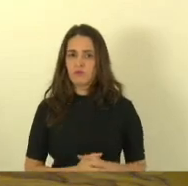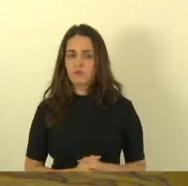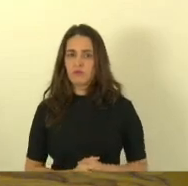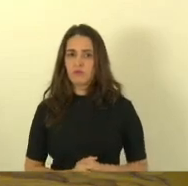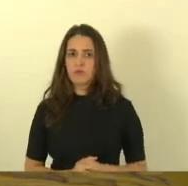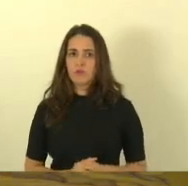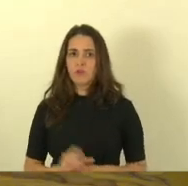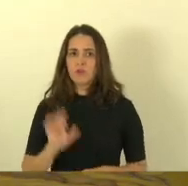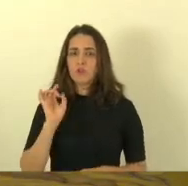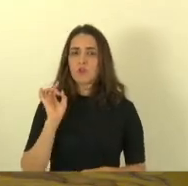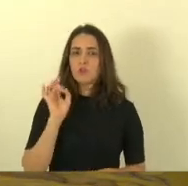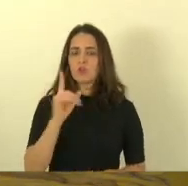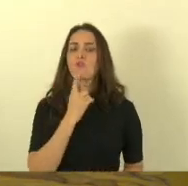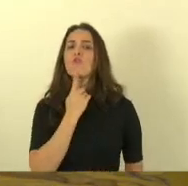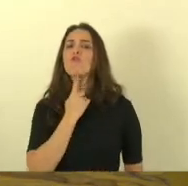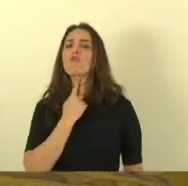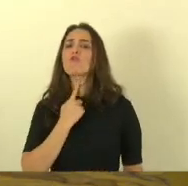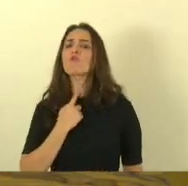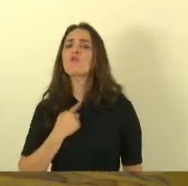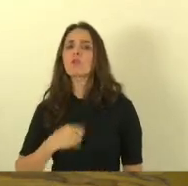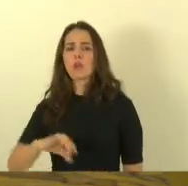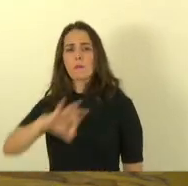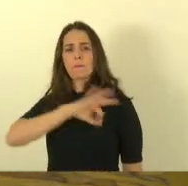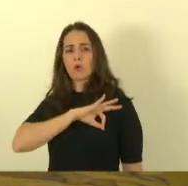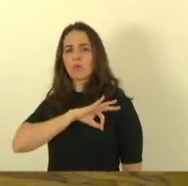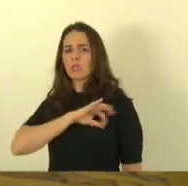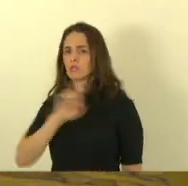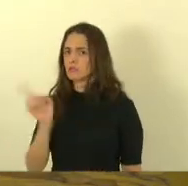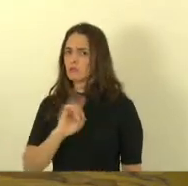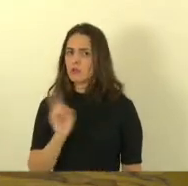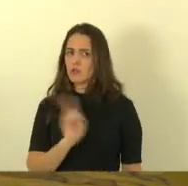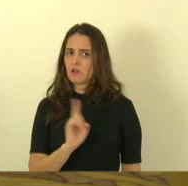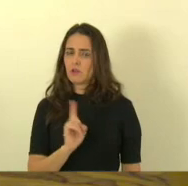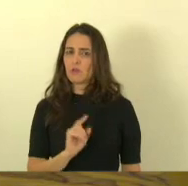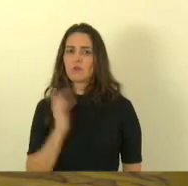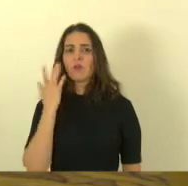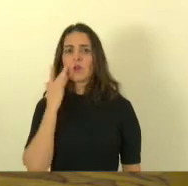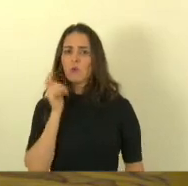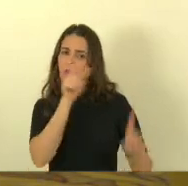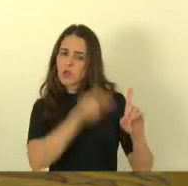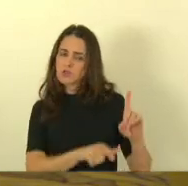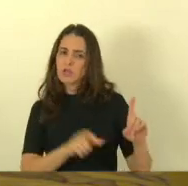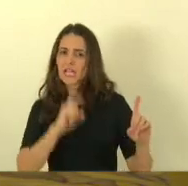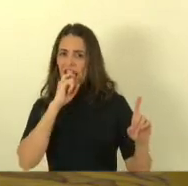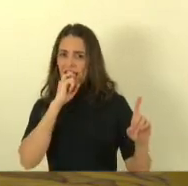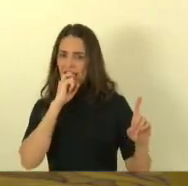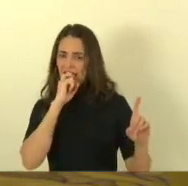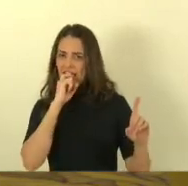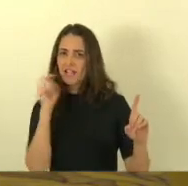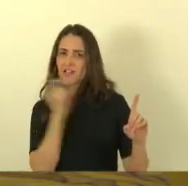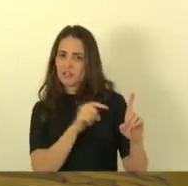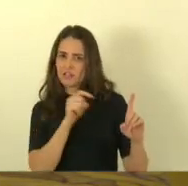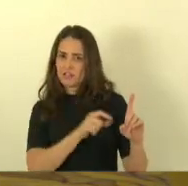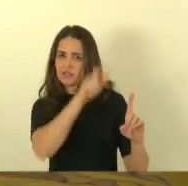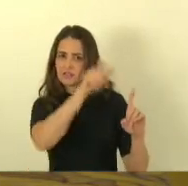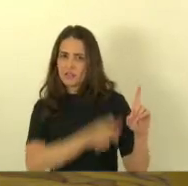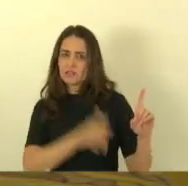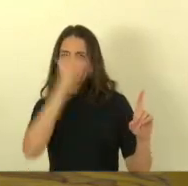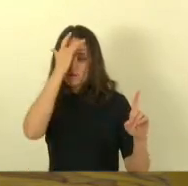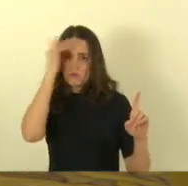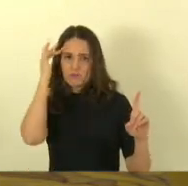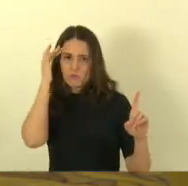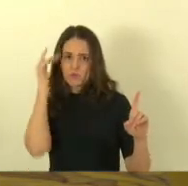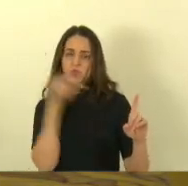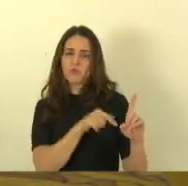somente ter a vontade de ser policial. Então, deve ser uma dor de cotovelo muito grande dessa pessoa que hoje está